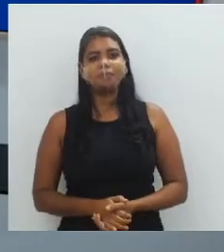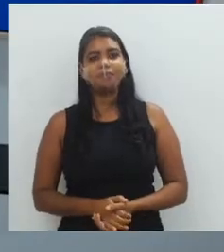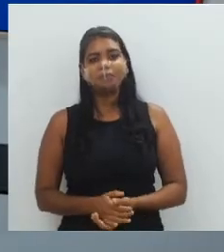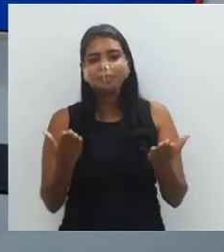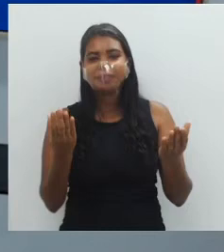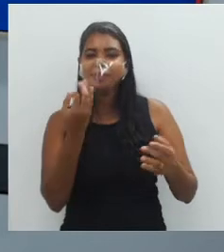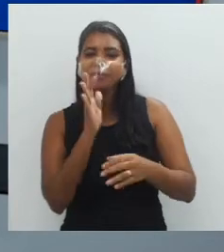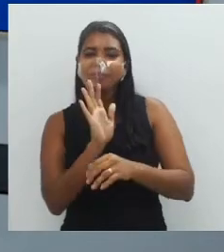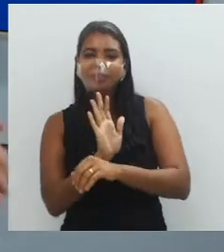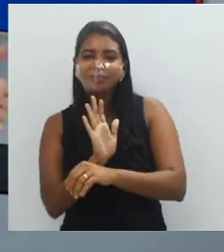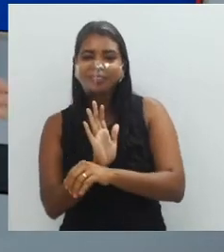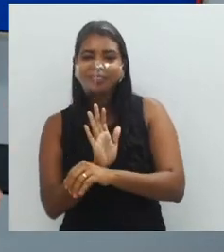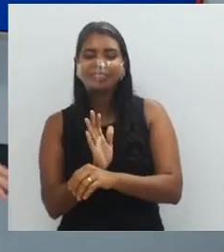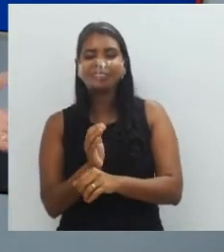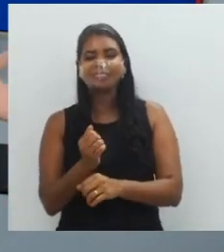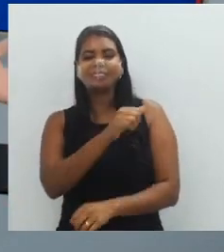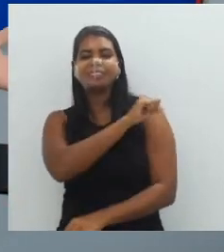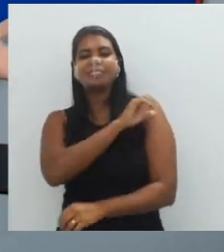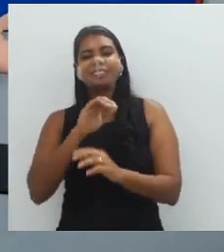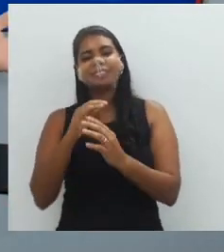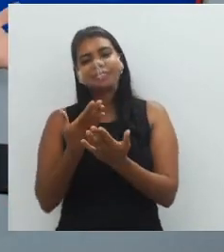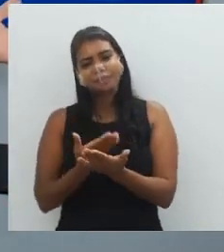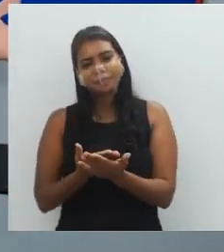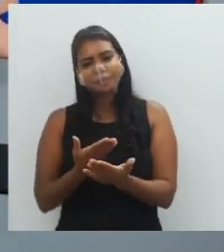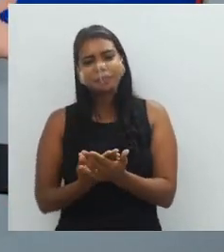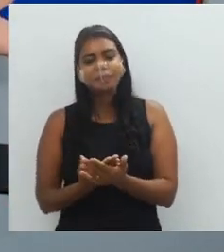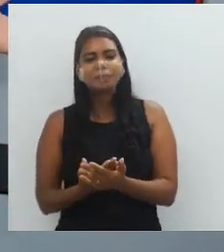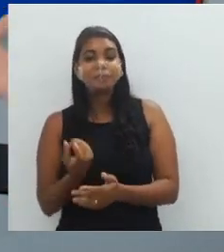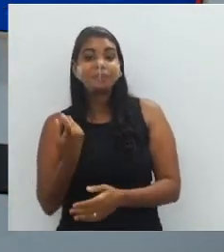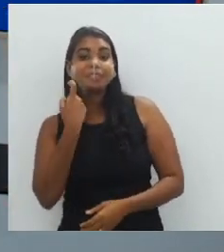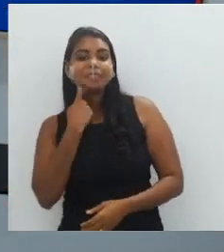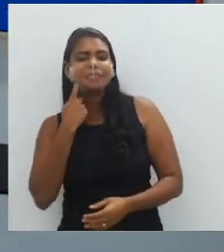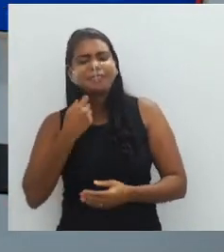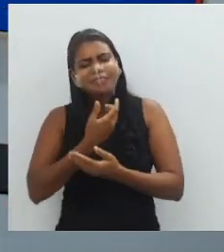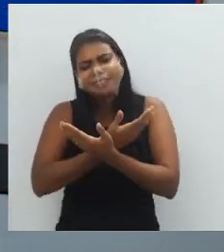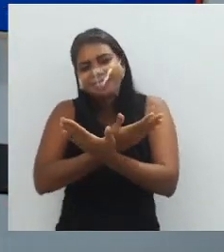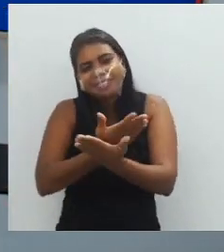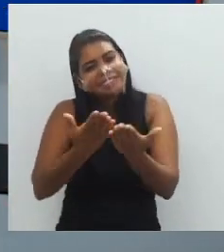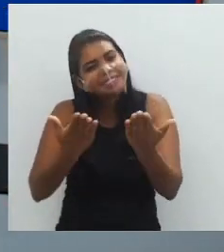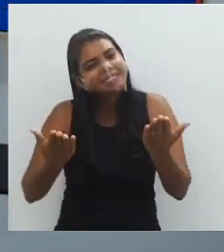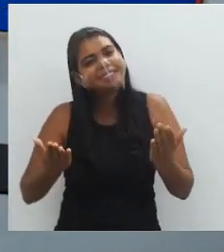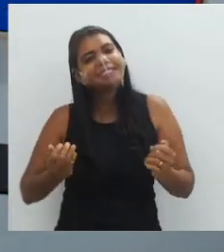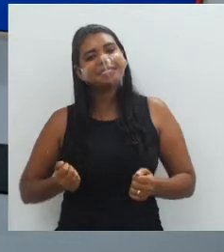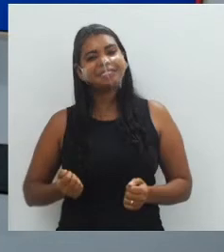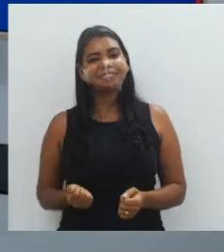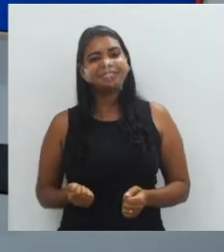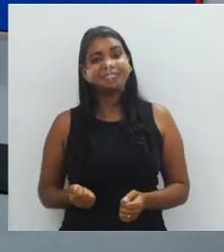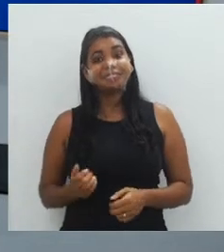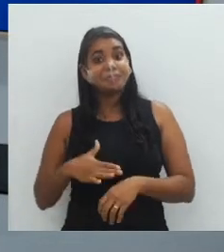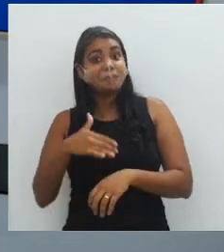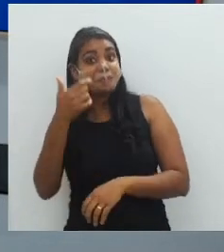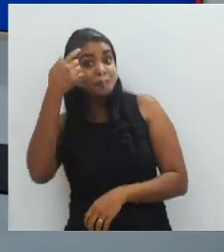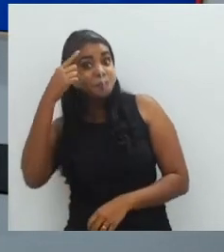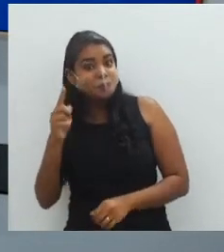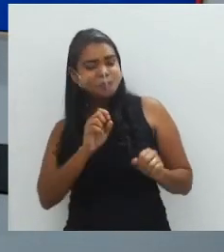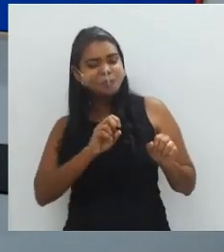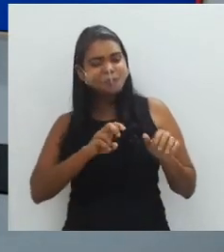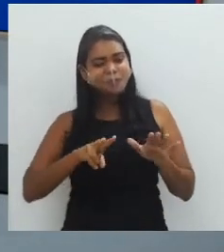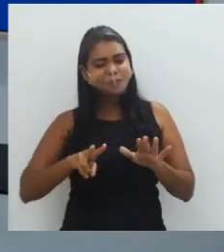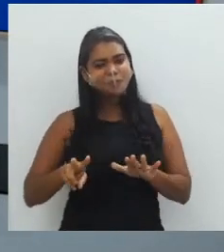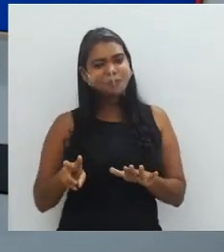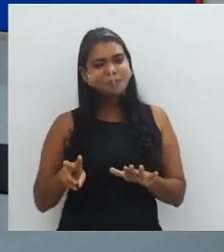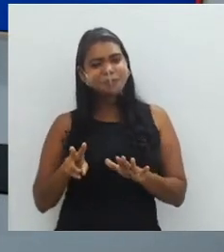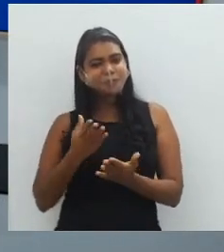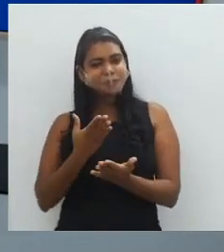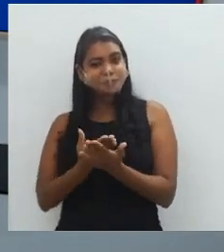Boa tarde, queridos alunos, uma ótima sexta-feira para todos vocês. Chegou o melhor dia da semana, o dia da aula